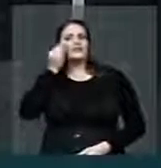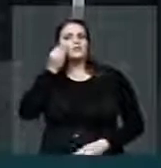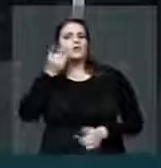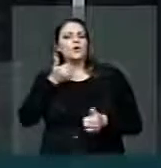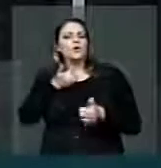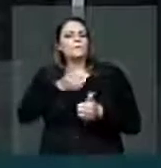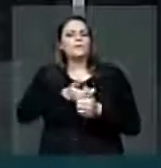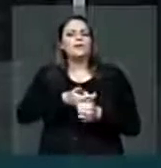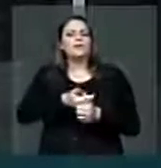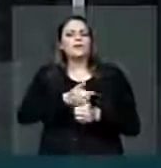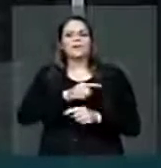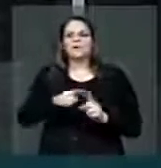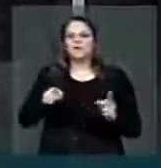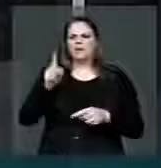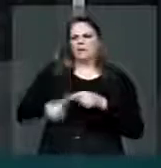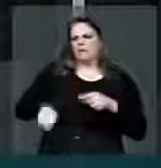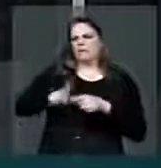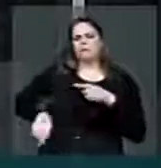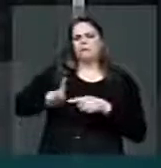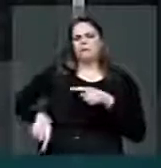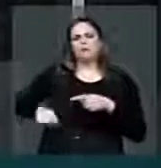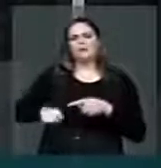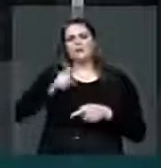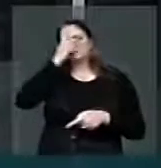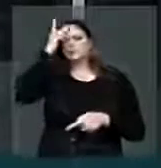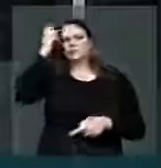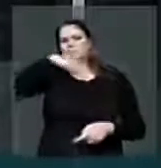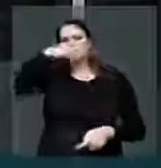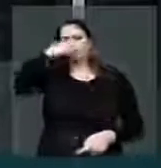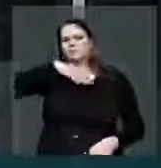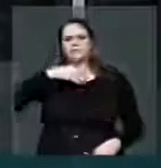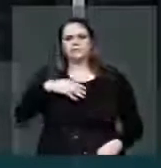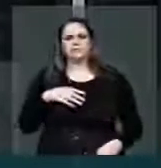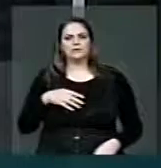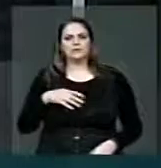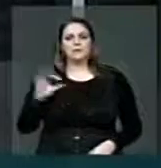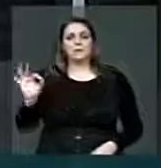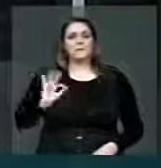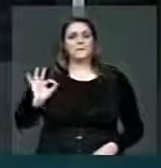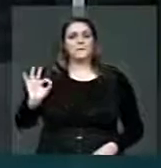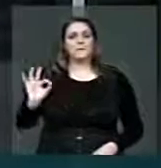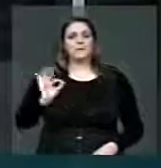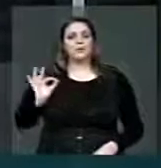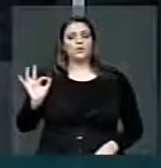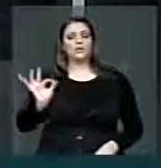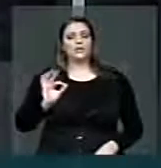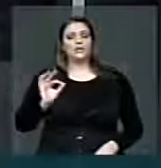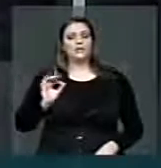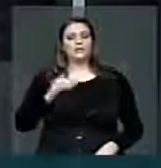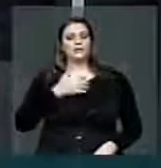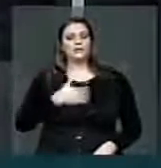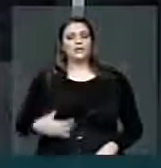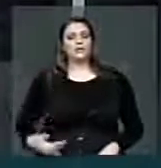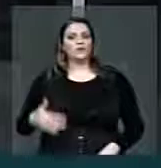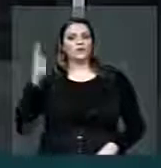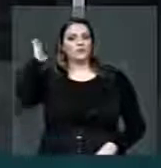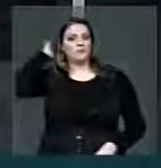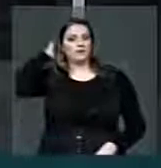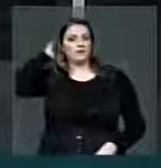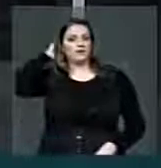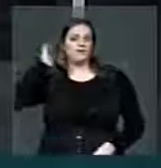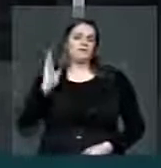foram reprimidas de forma brutal pela polícia do governo do Pará e por